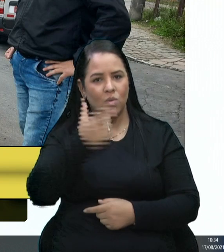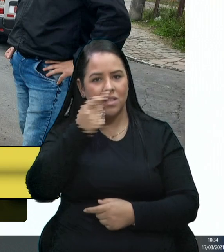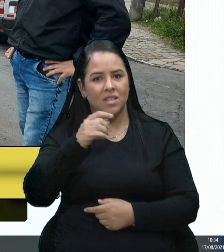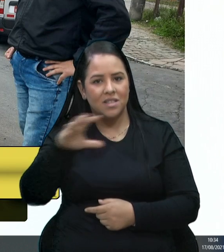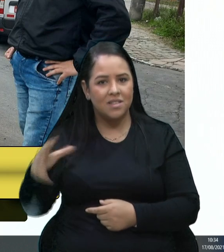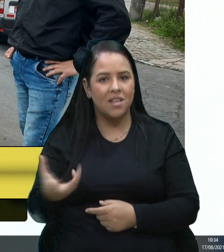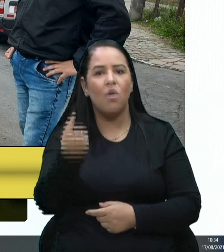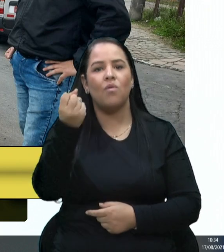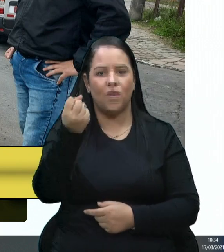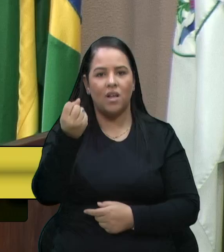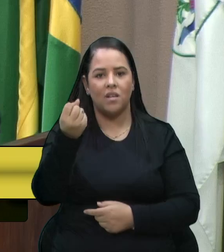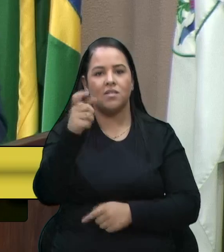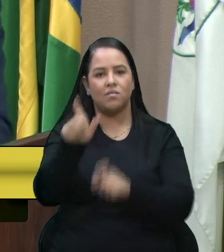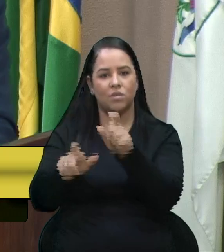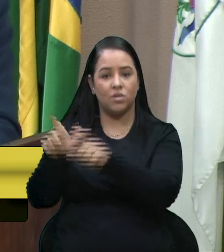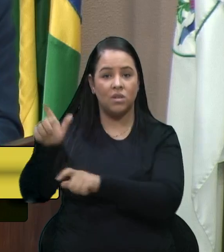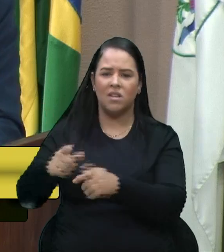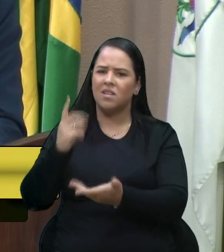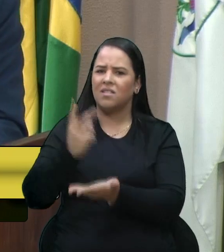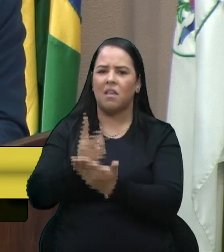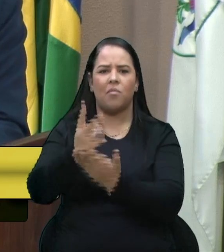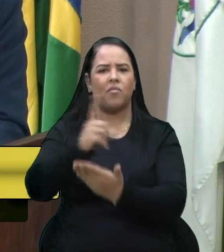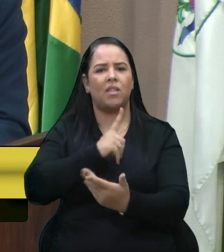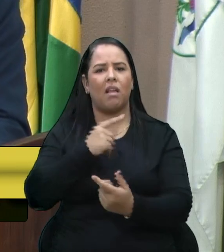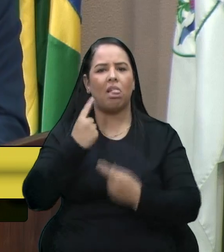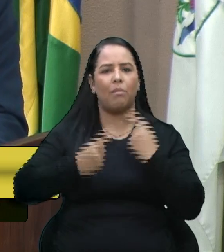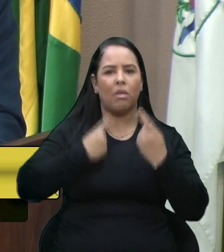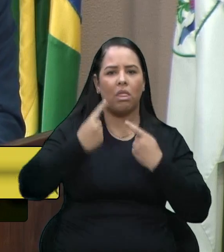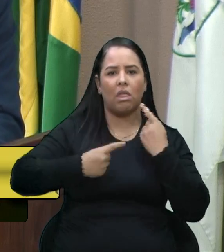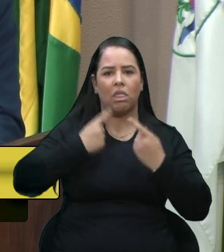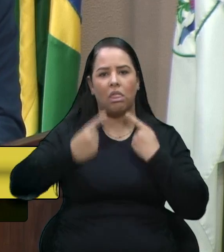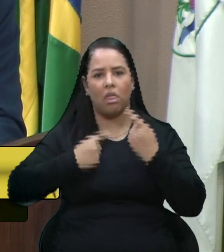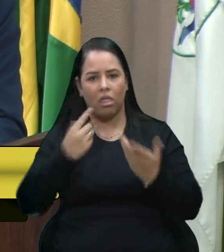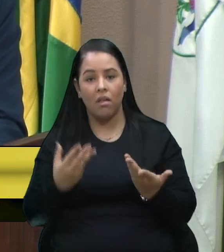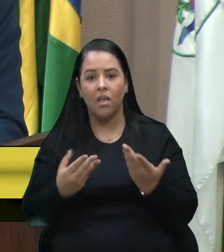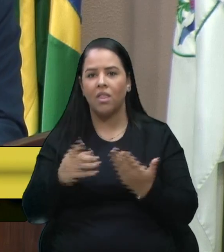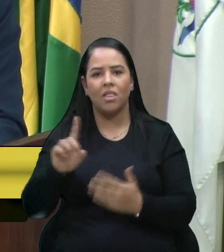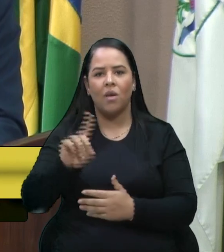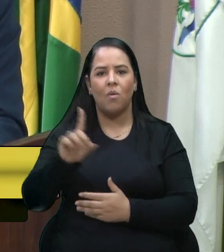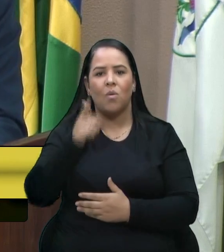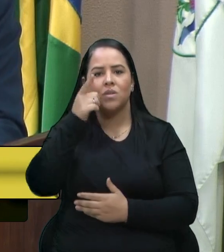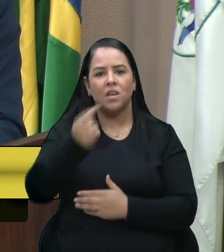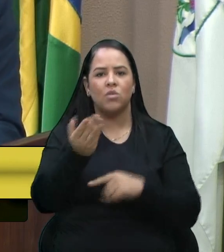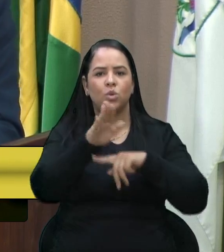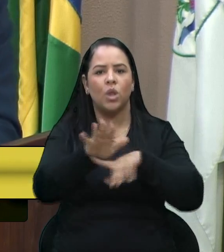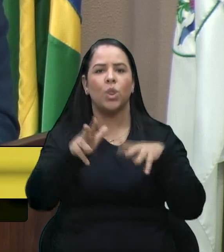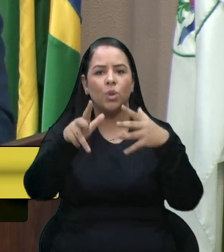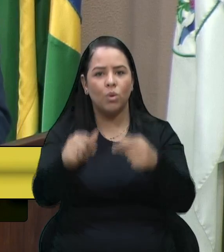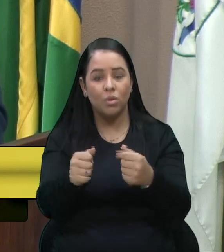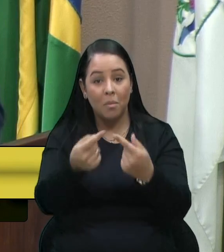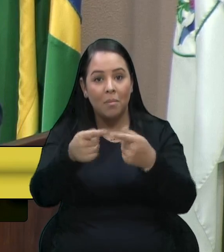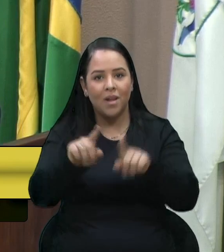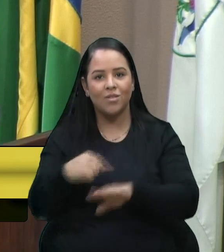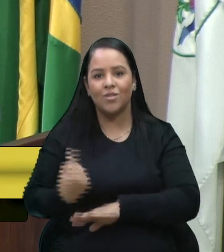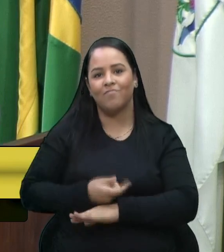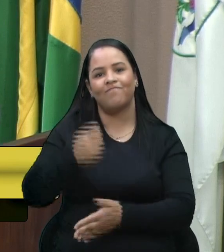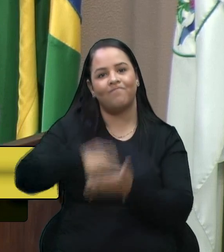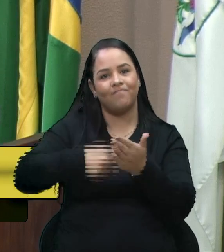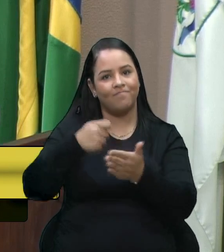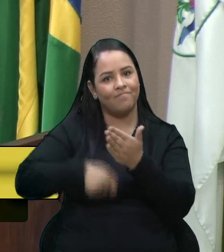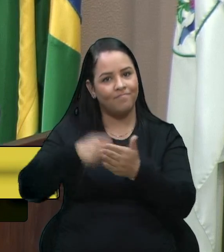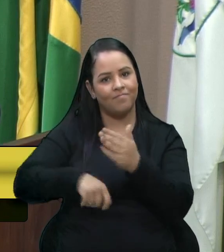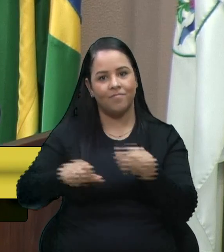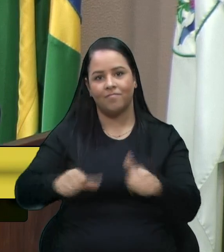Então, sempre vai existir crítica. Infelizmente, não vamos agradar a todos. Pelo menos estamos tentando resolver os problemas.